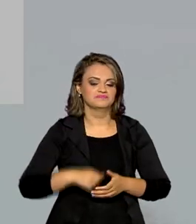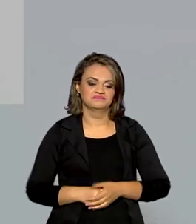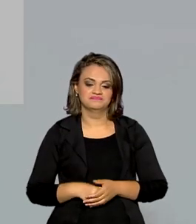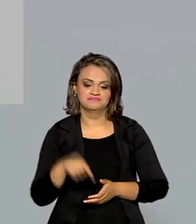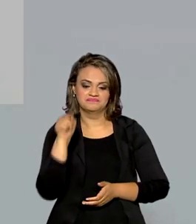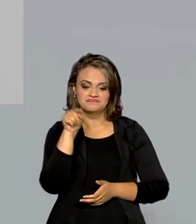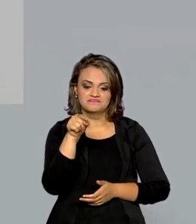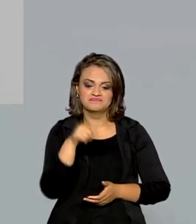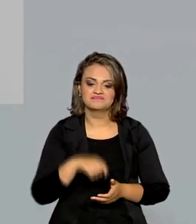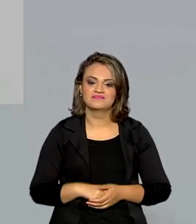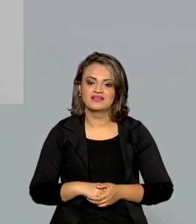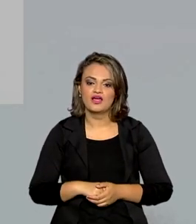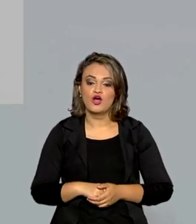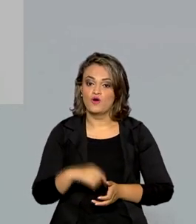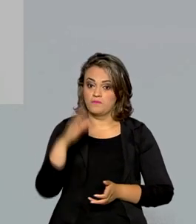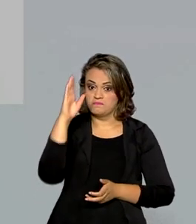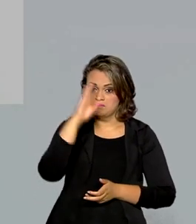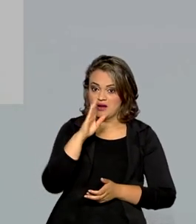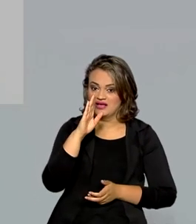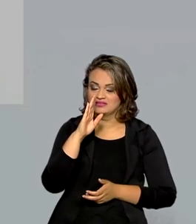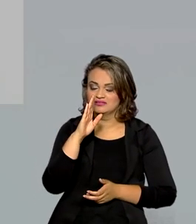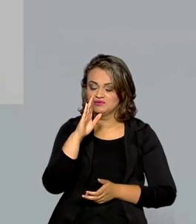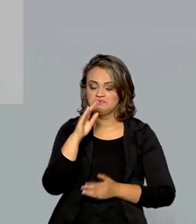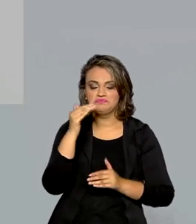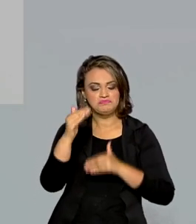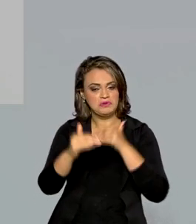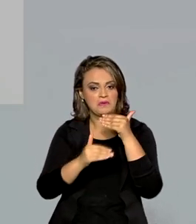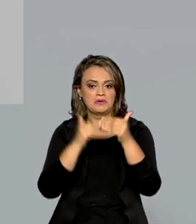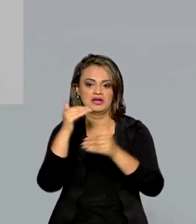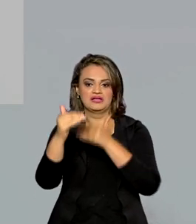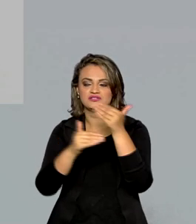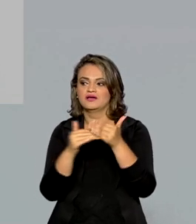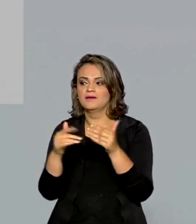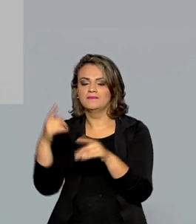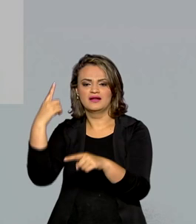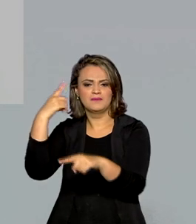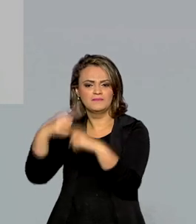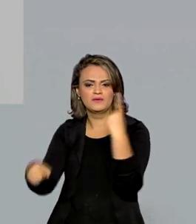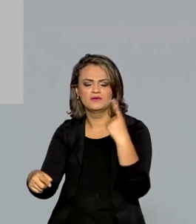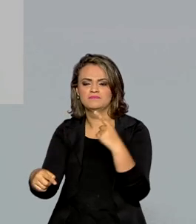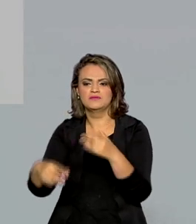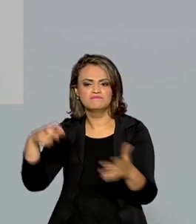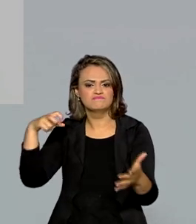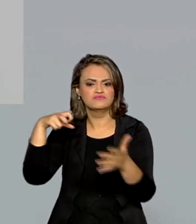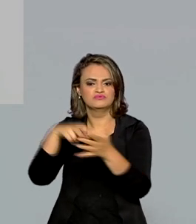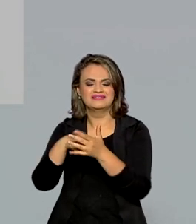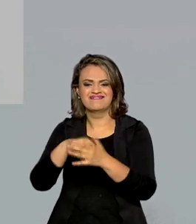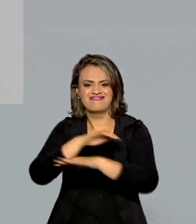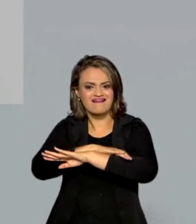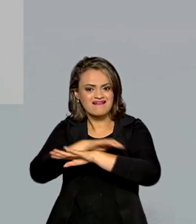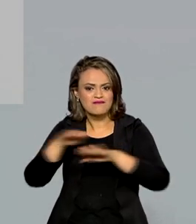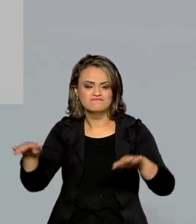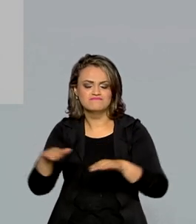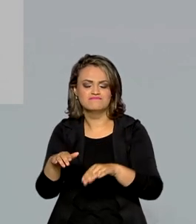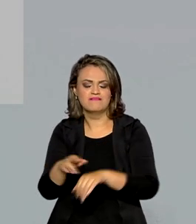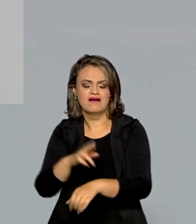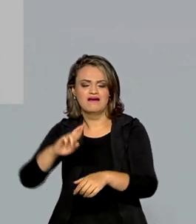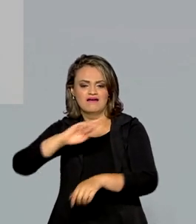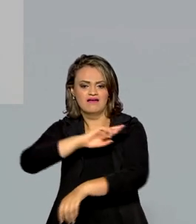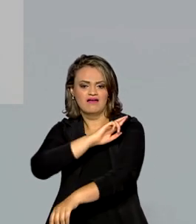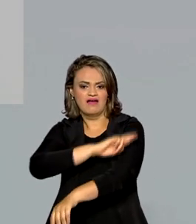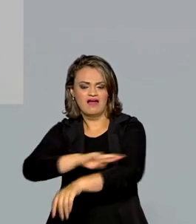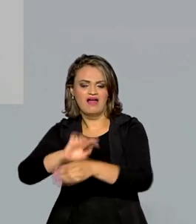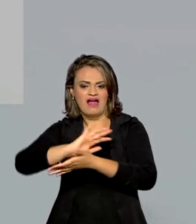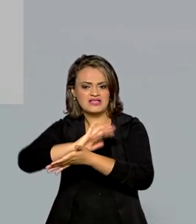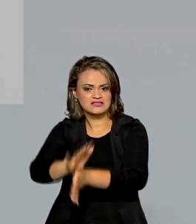Um passo no Brasil para que outros instrumentos para proibir, punir, erradicar o racismo no Brasil.